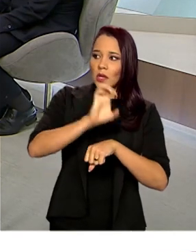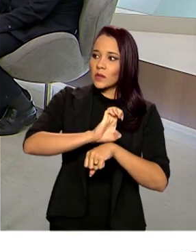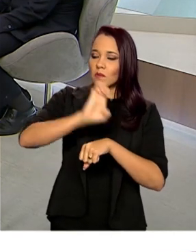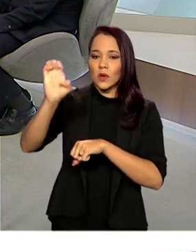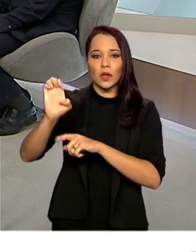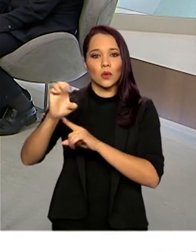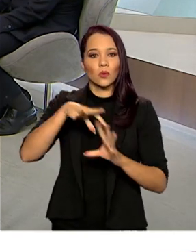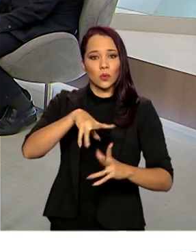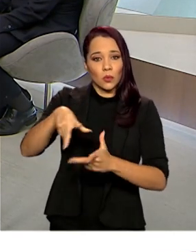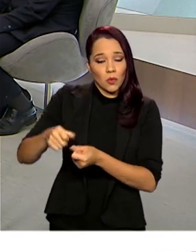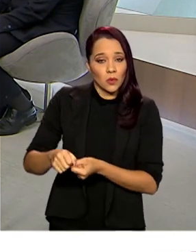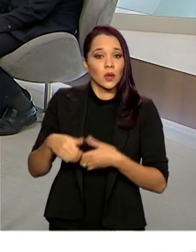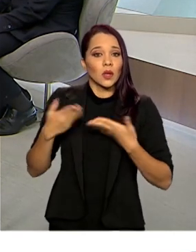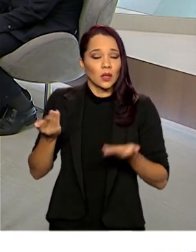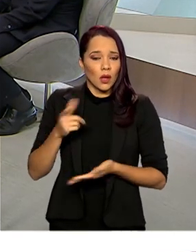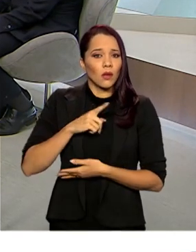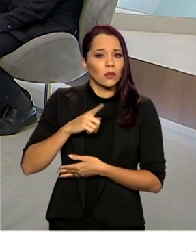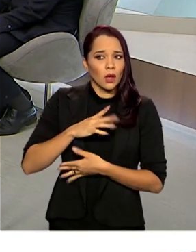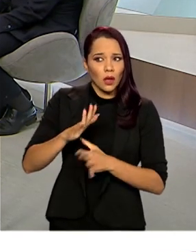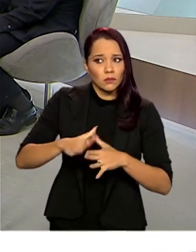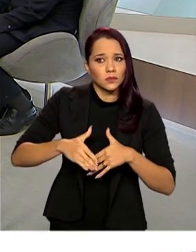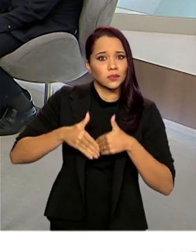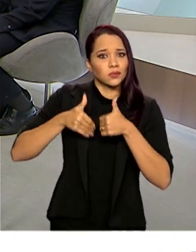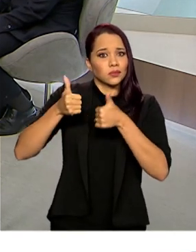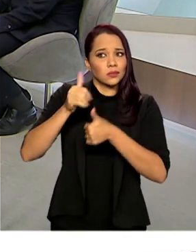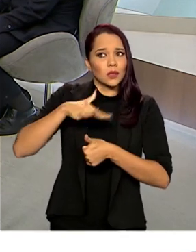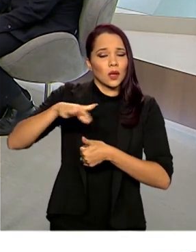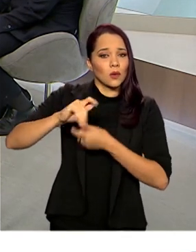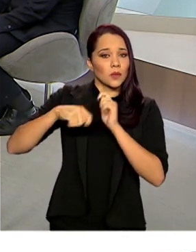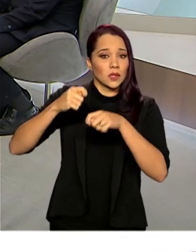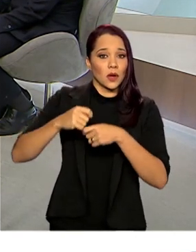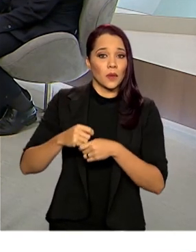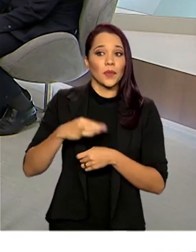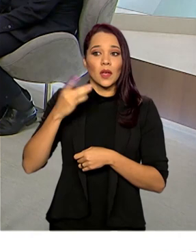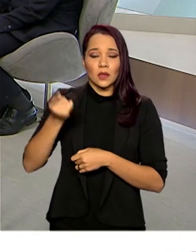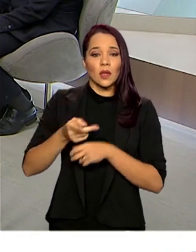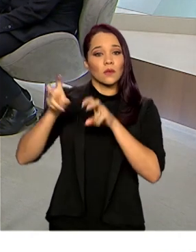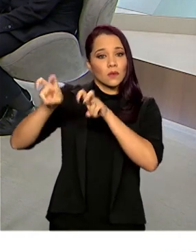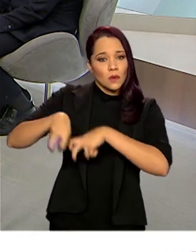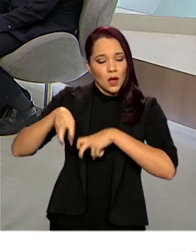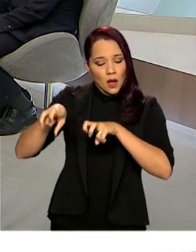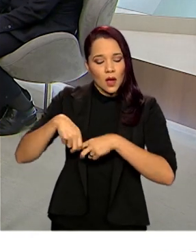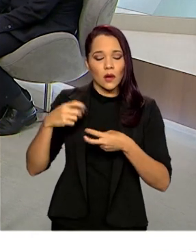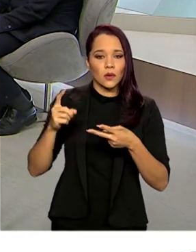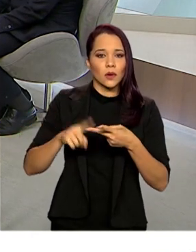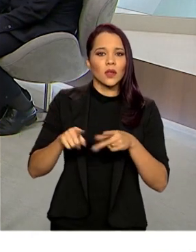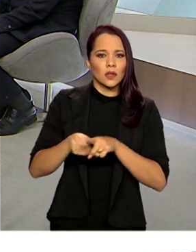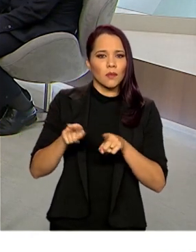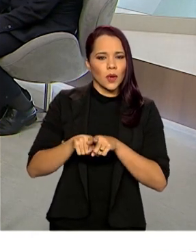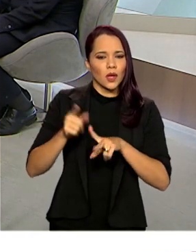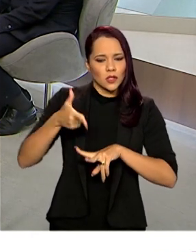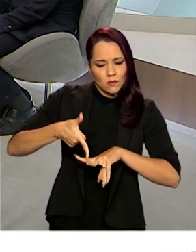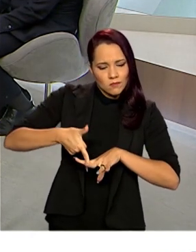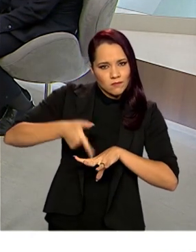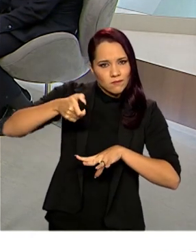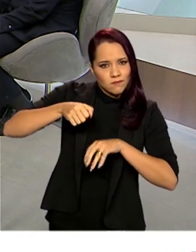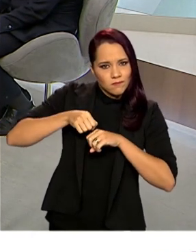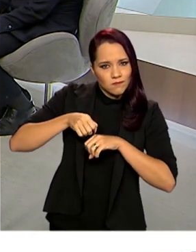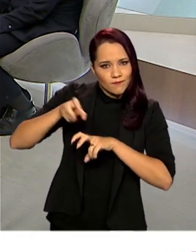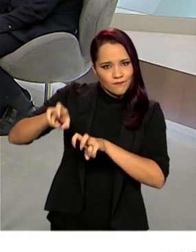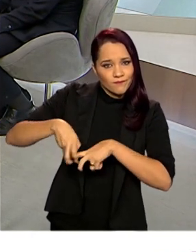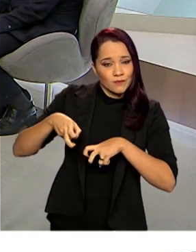hoje do mundo. Então, ele tem um saldo positivo na balança comercial, tanto do agro quanto de minerais. Então, não há